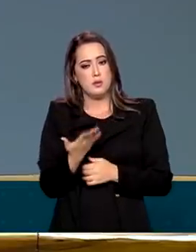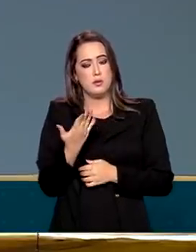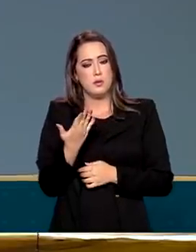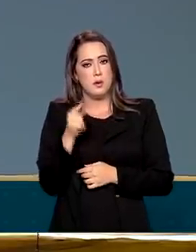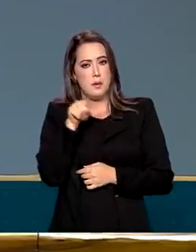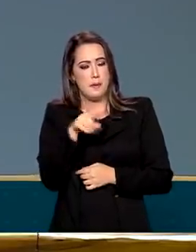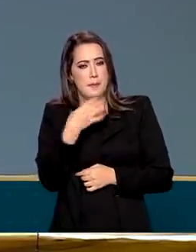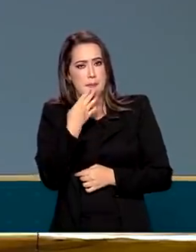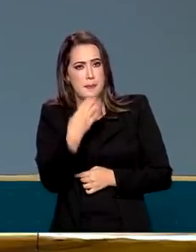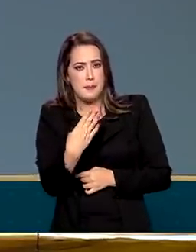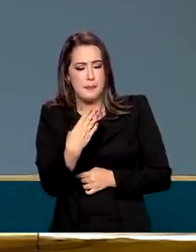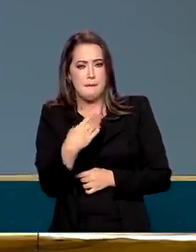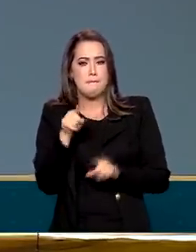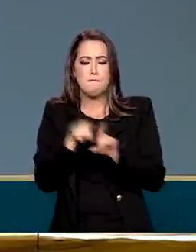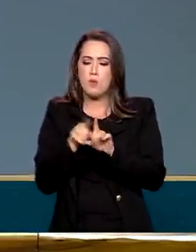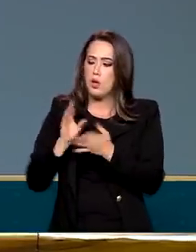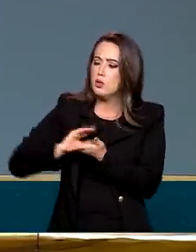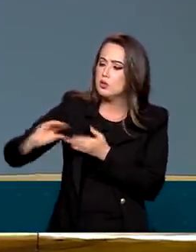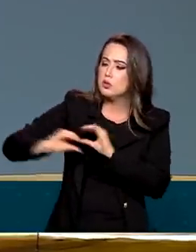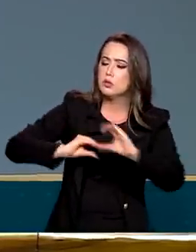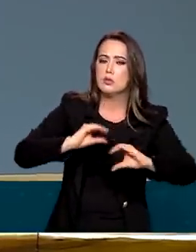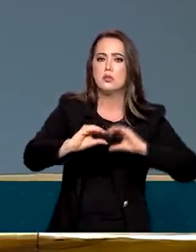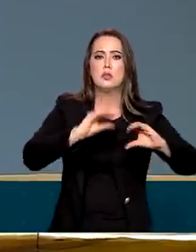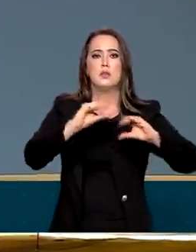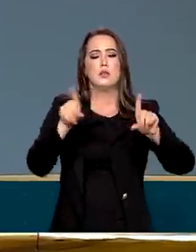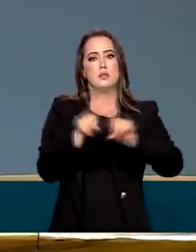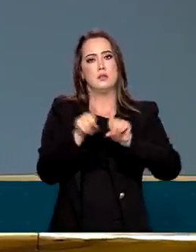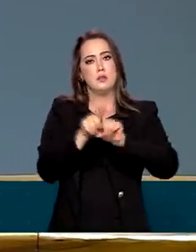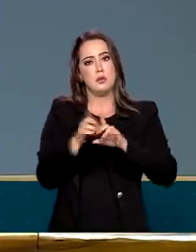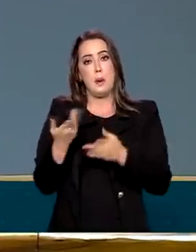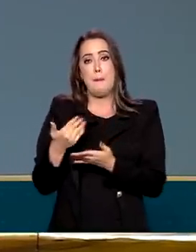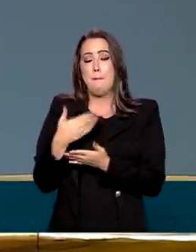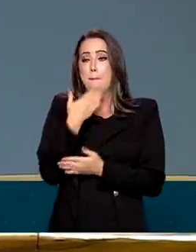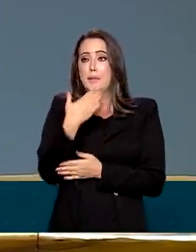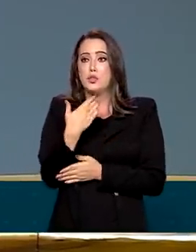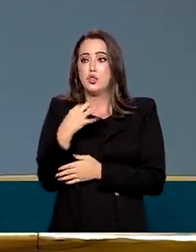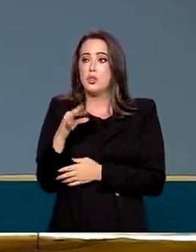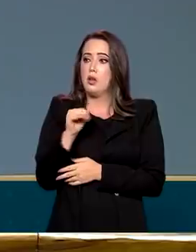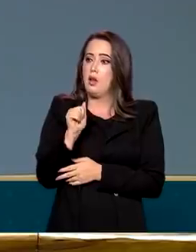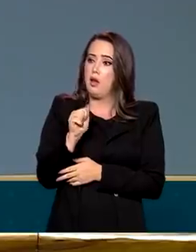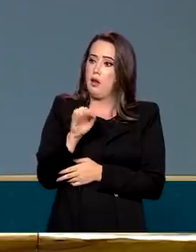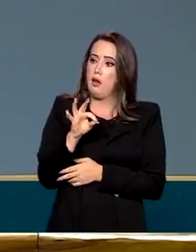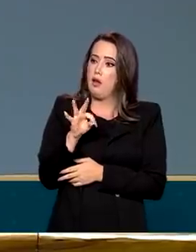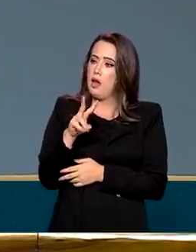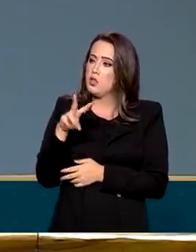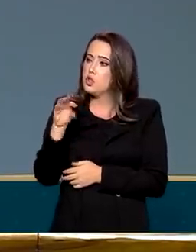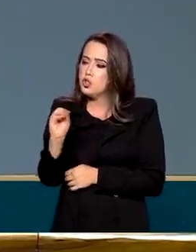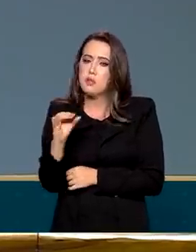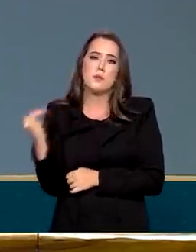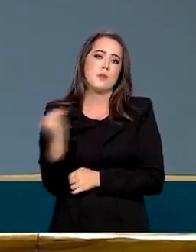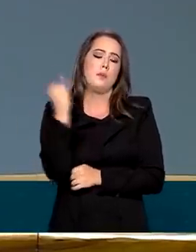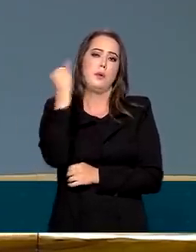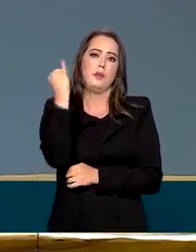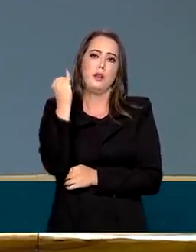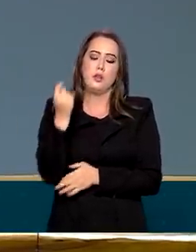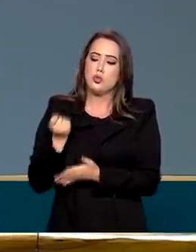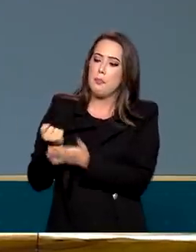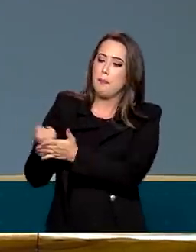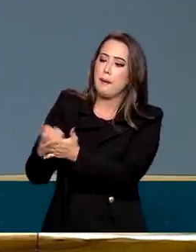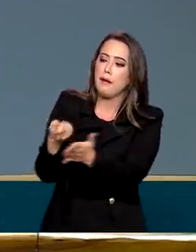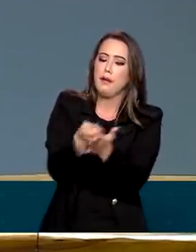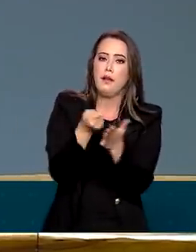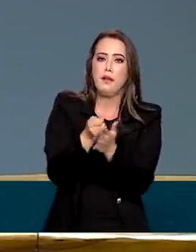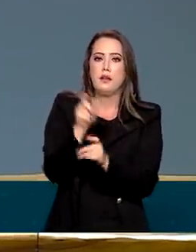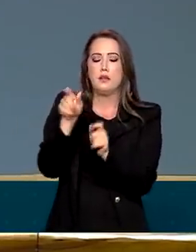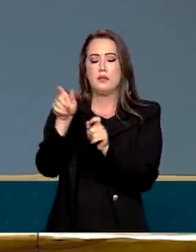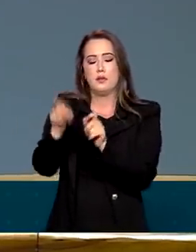distribuição de renda, vamos fazer também de riqueza, vamos pegar alguns ativos importantes e vamos dar recursos para os mais frágeis. Não